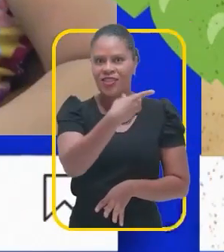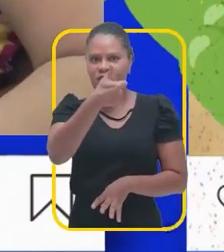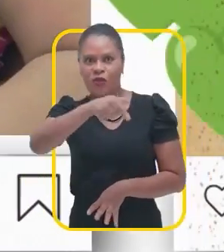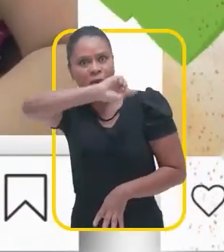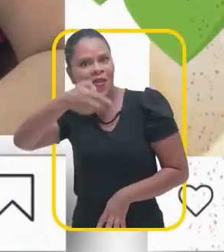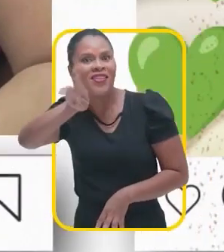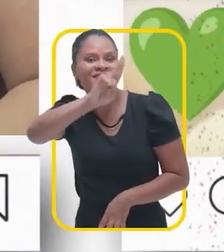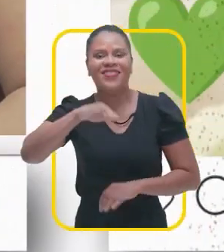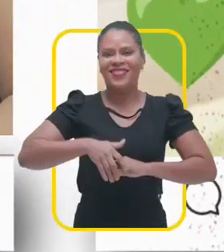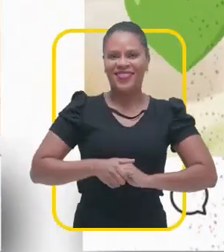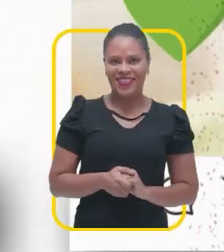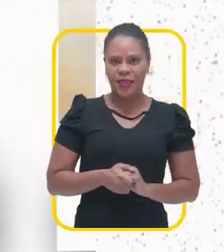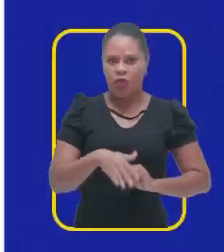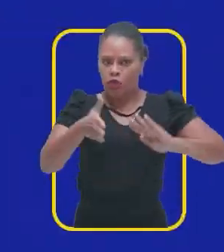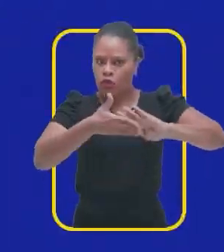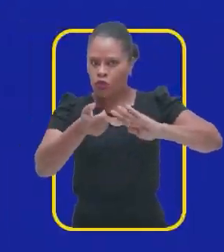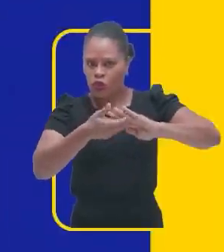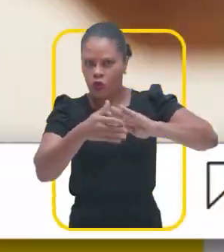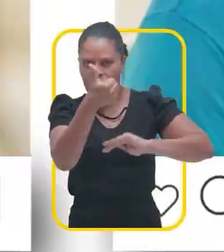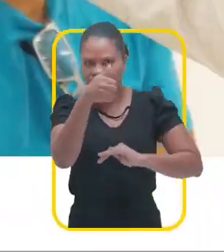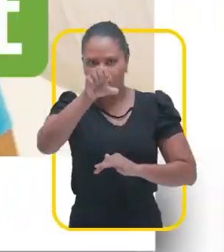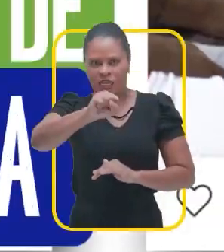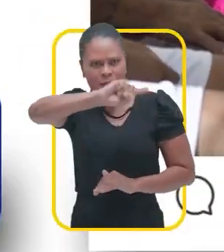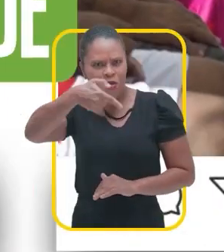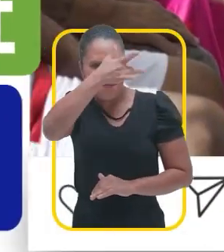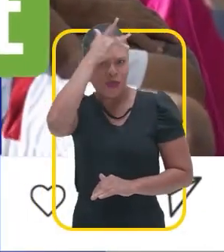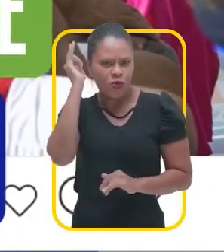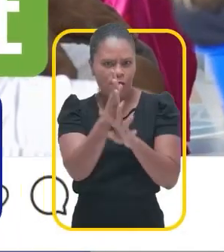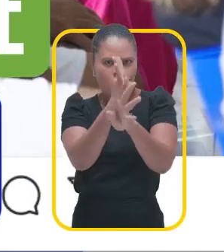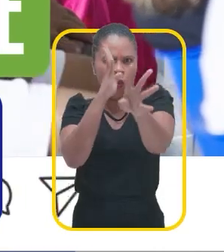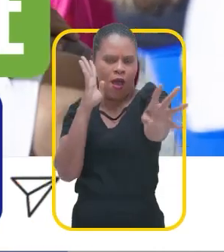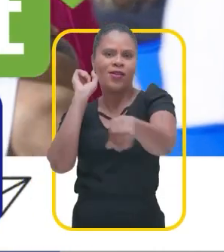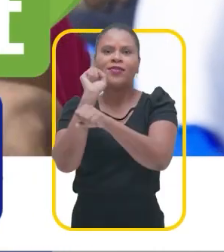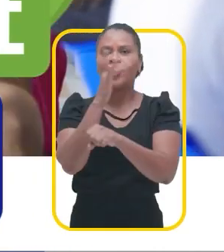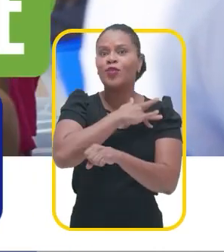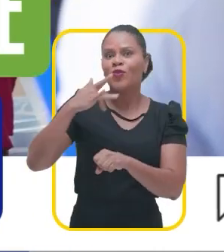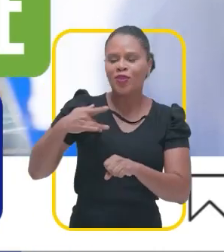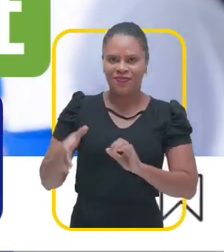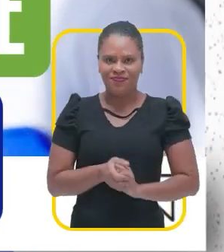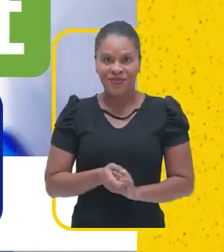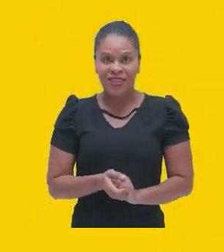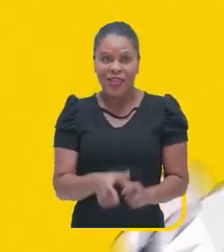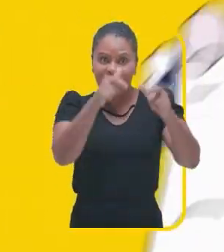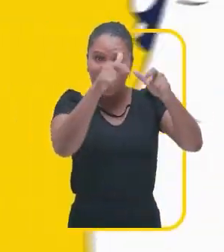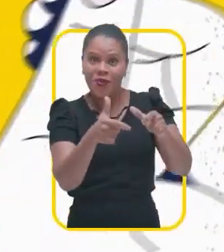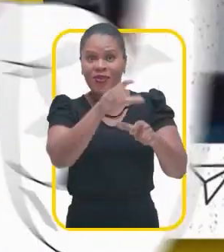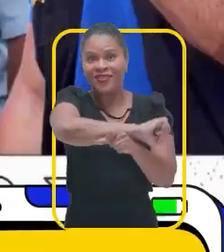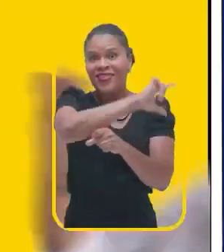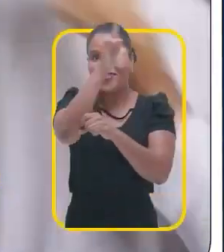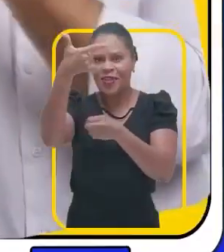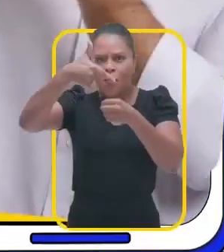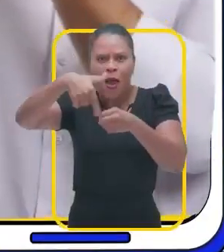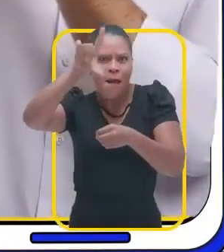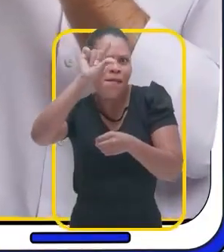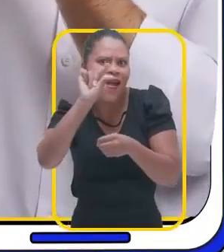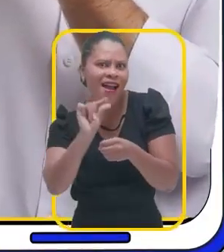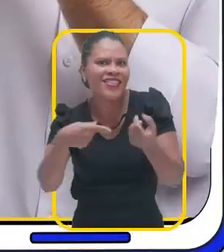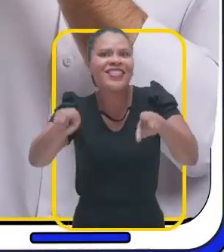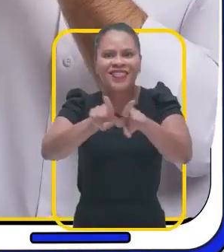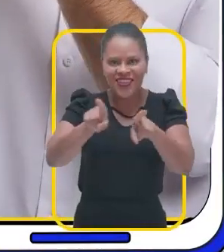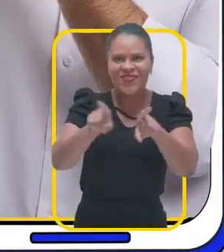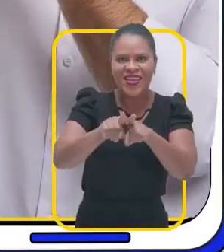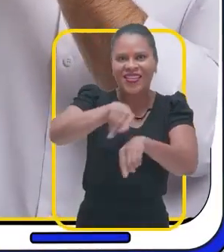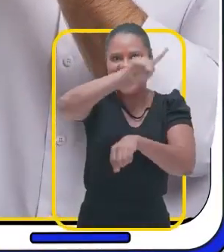milhões de reais. Que tirou mais de cento e oitenta mil pessoas da fila de espera. Que colocou São Luís com a gasolina mais